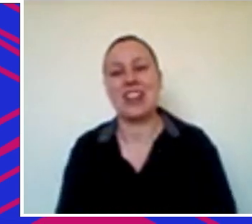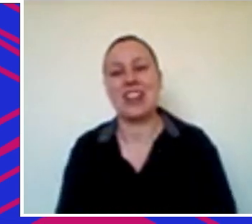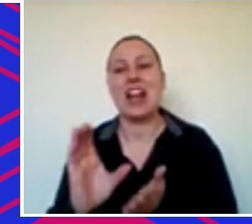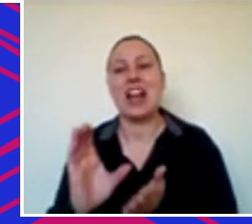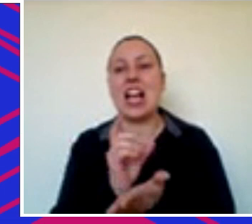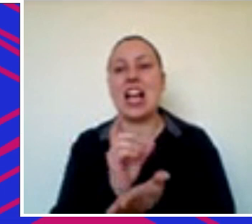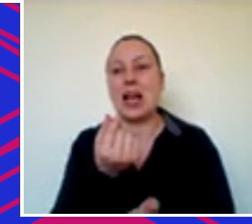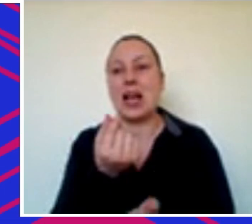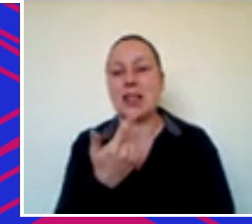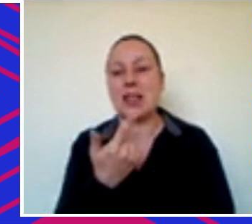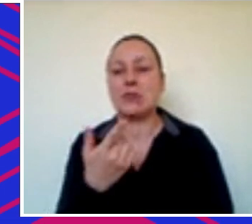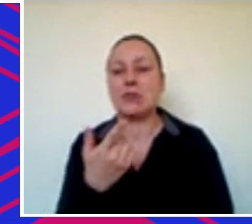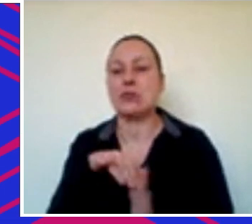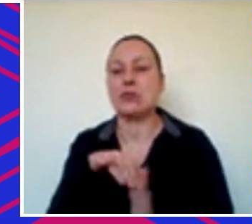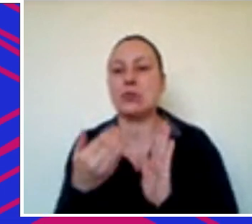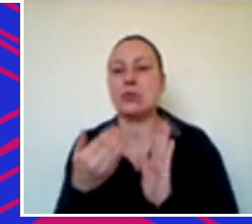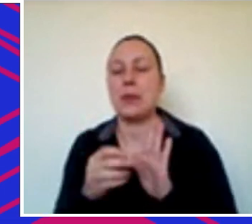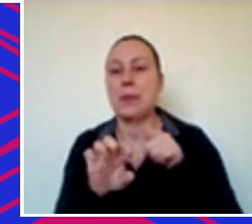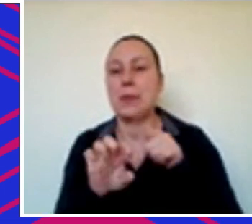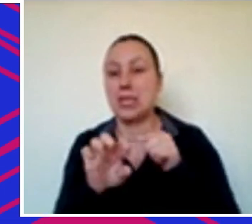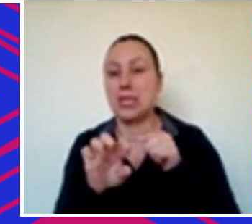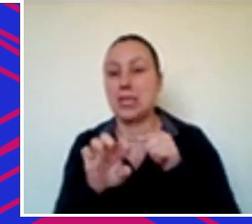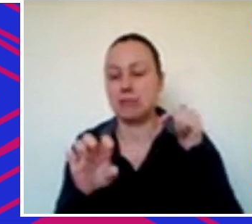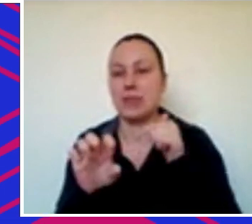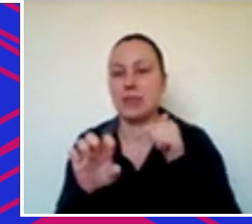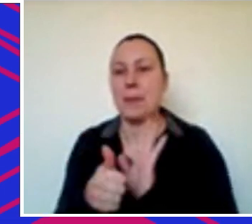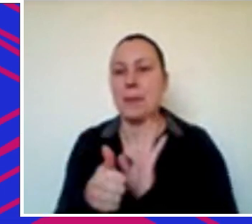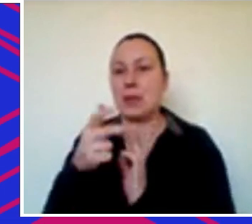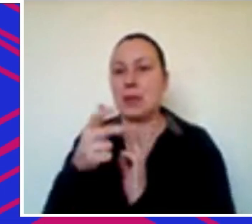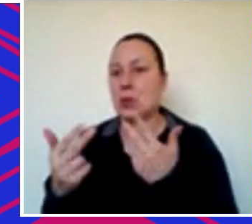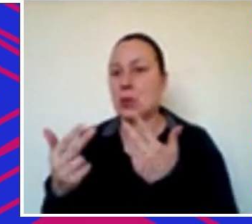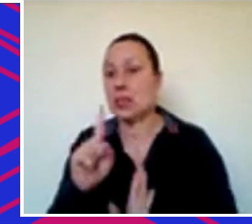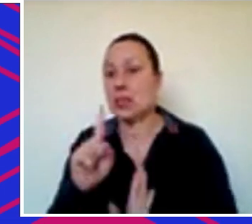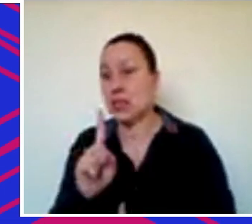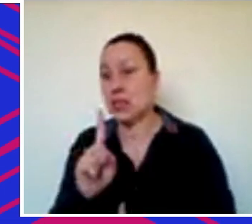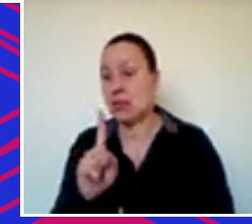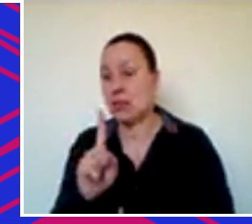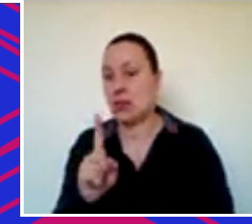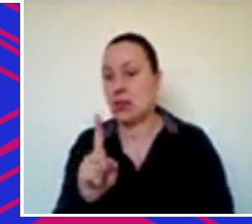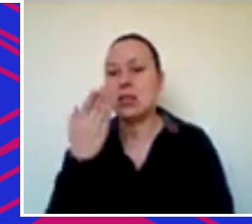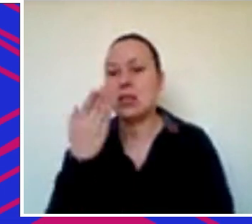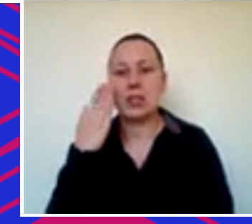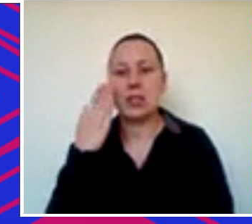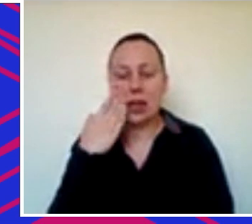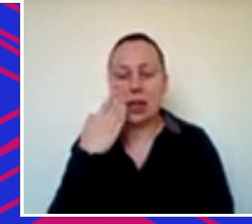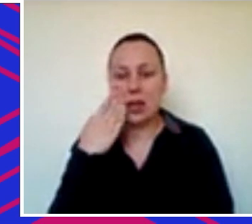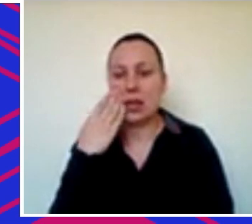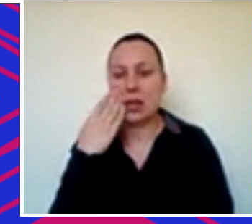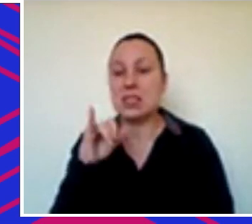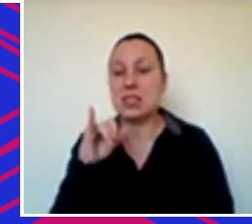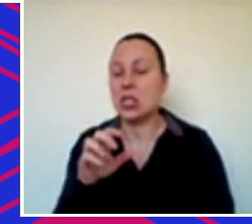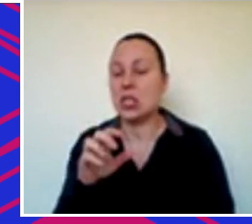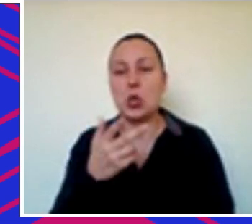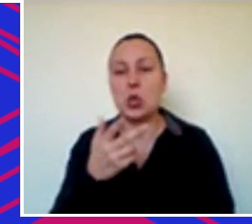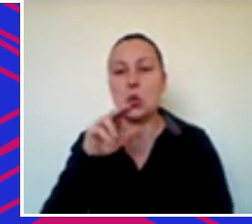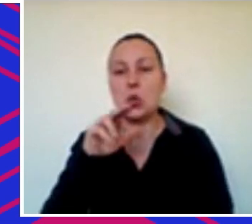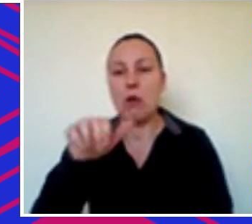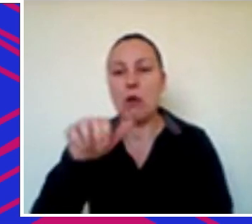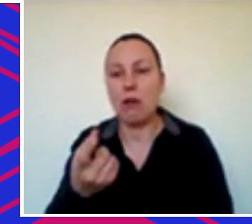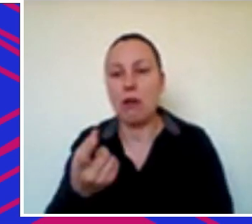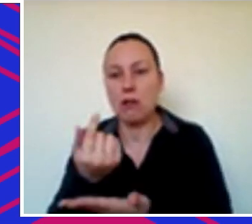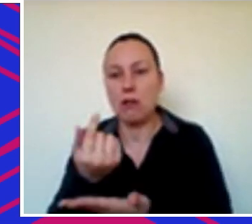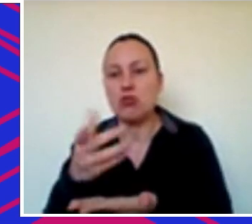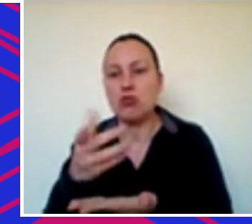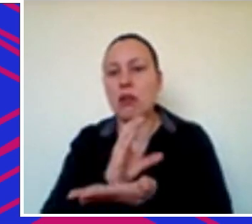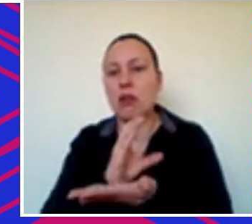tudo a ver com... Na verdade, assim, para o empreendedor, o capital não é a primeira coisa na prática, né, eu sei que para quem nunca acessou o capital e deve estar nos escutando, deve falar,